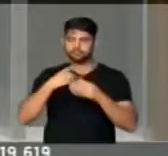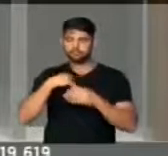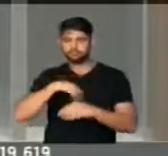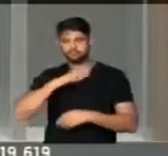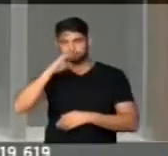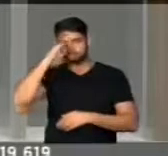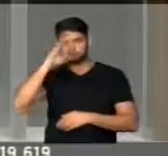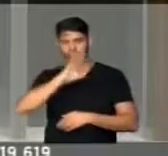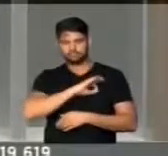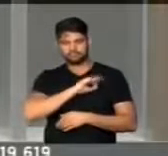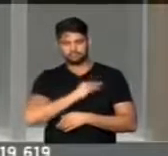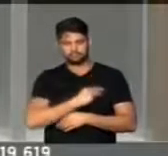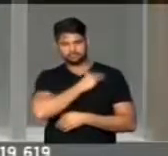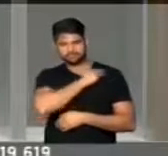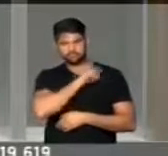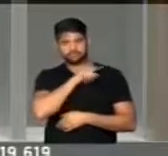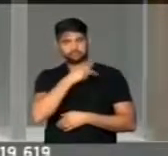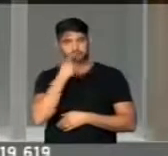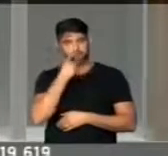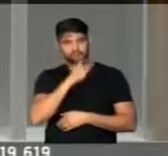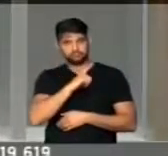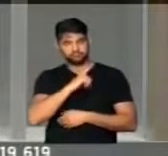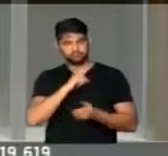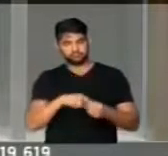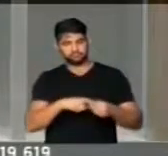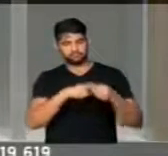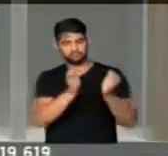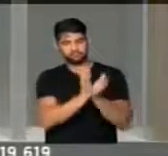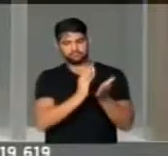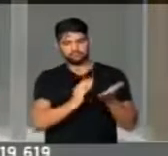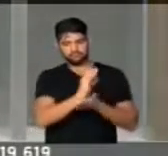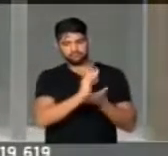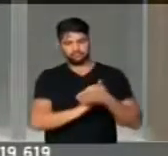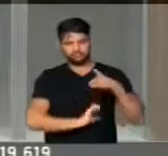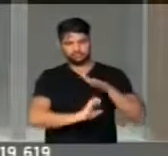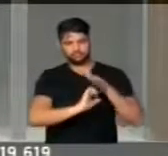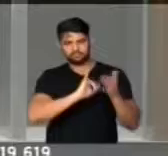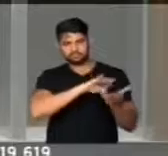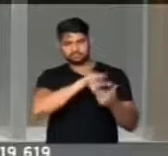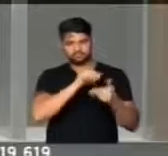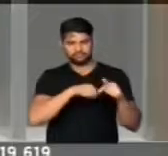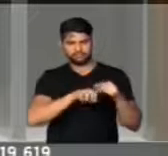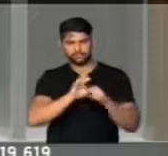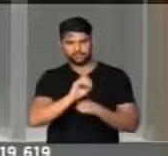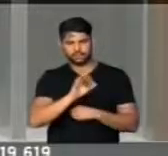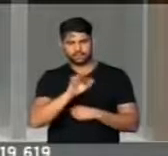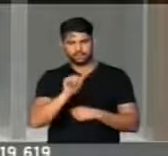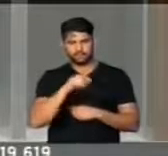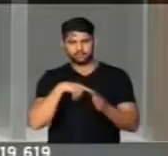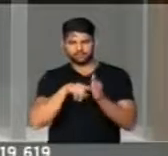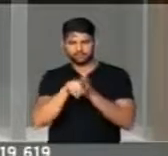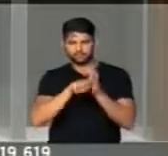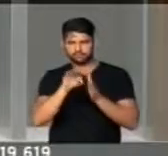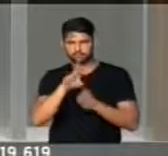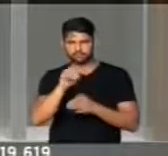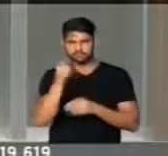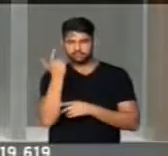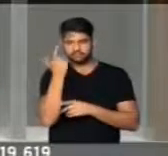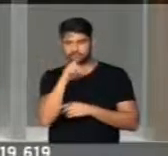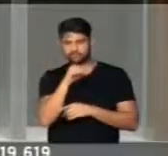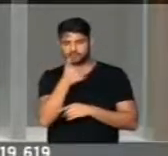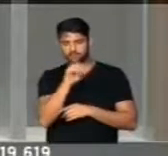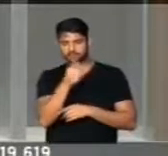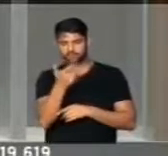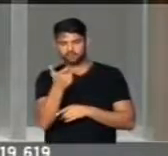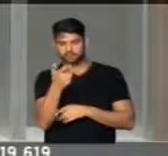ex-coronel da PM, que tinha uma parceria com o fornecedor internacional, a AF Consult, conseguiu em